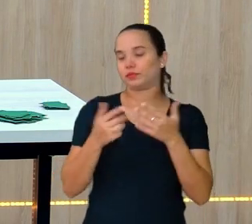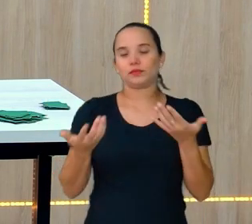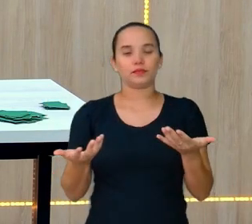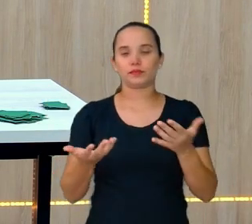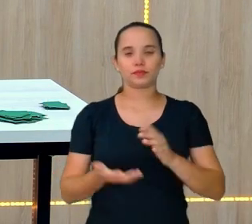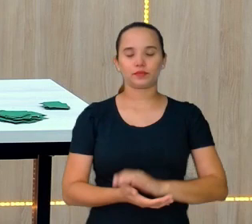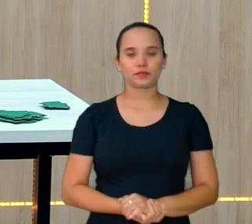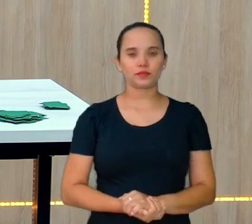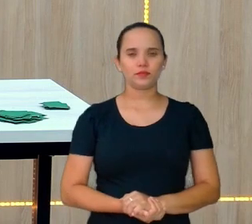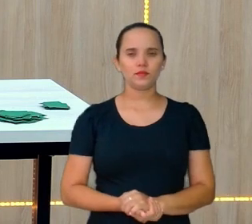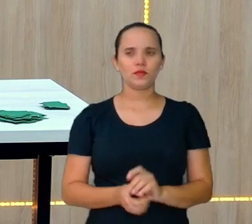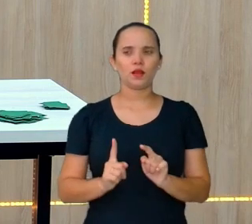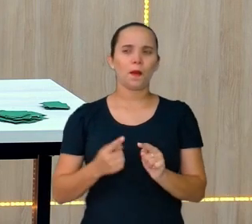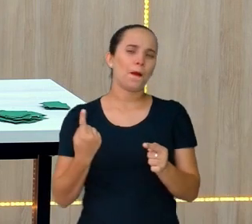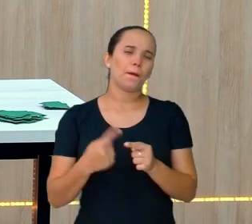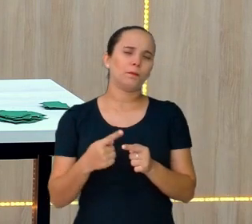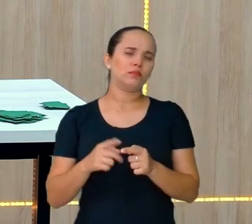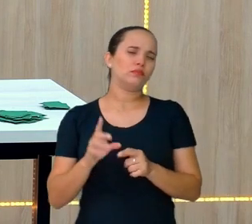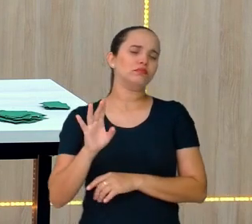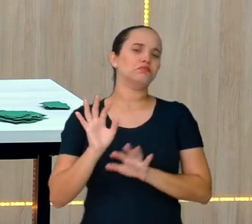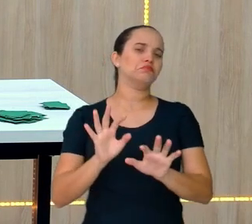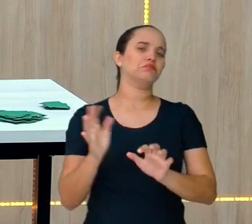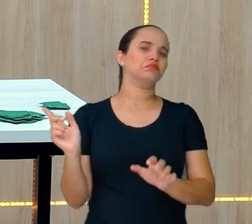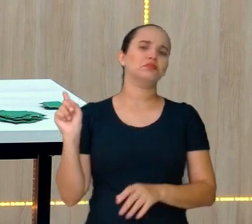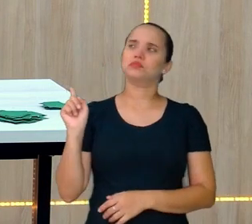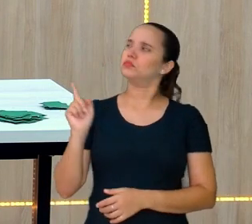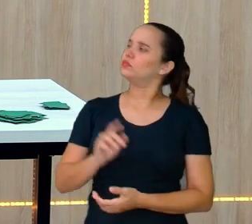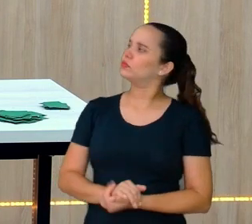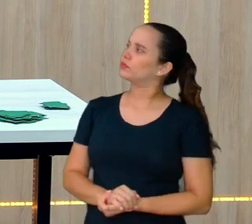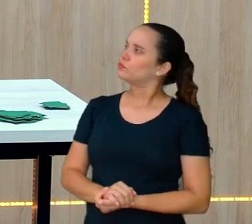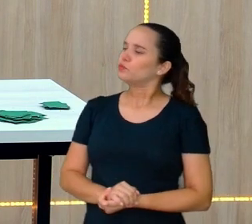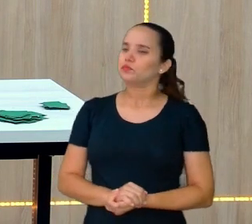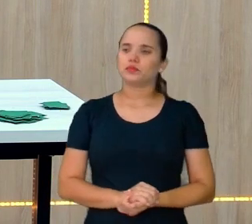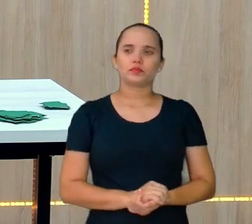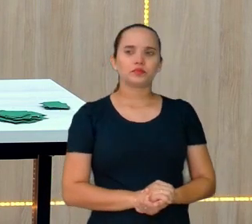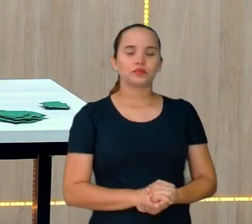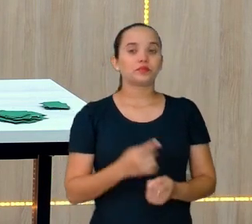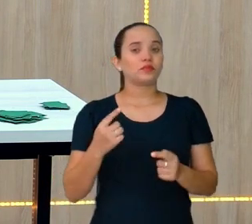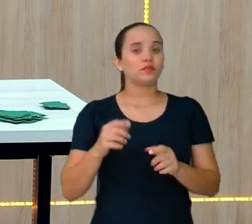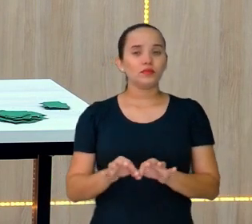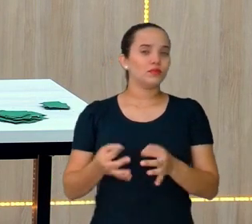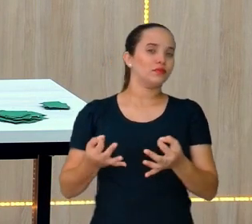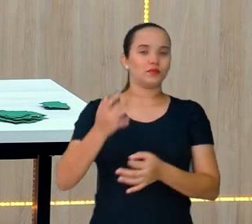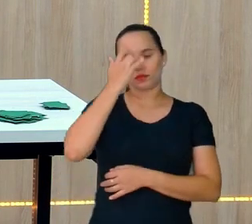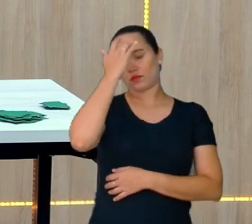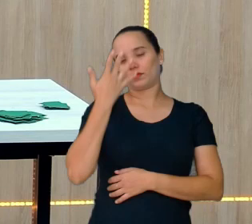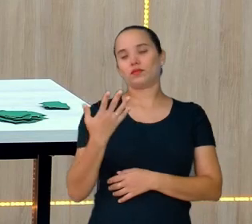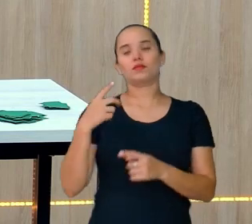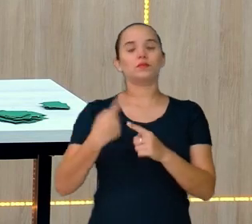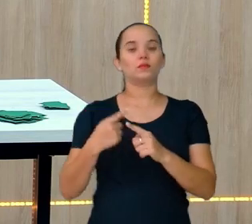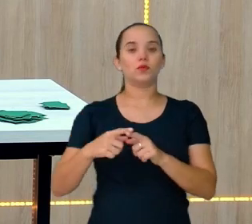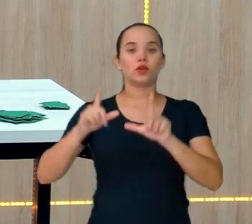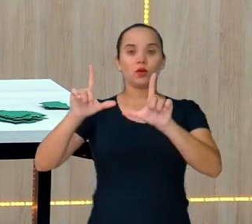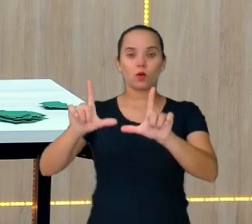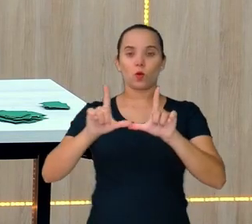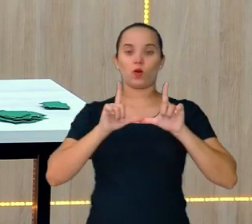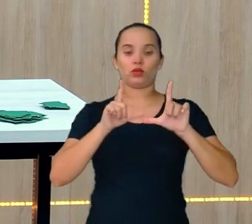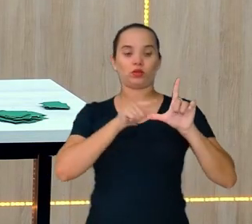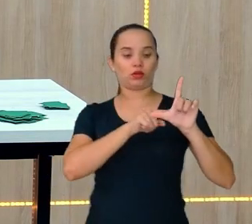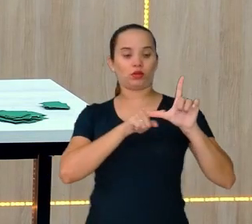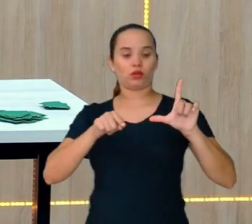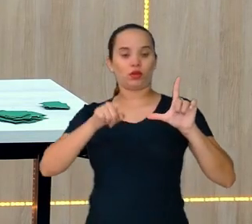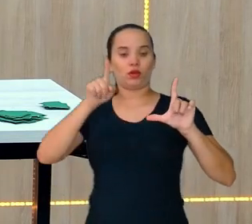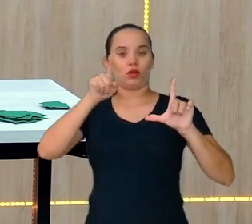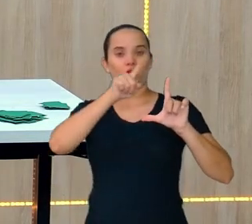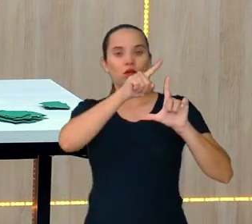Por que eu só preciso saber esta? Simples. Porque é um quadrado e o quadrado, um lado, é igual ao outro.